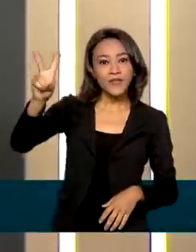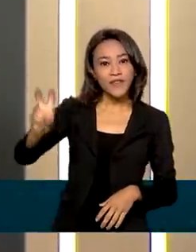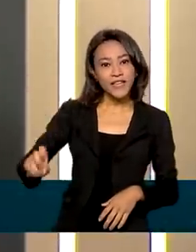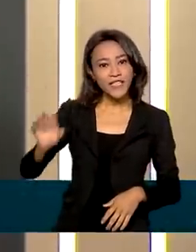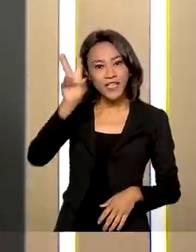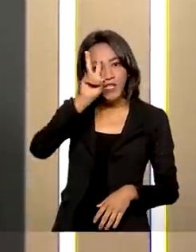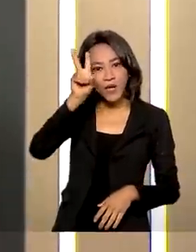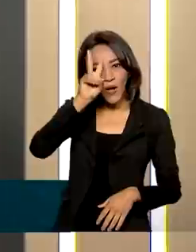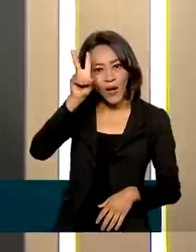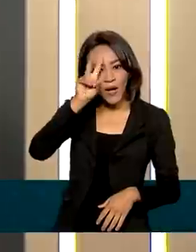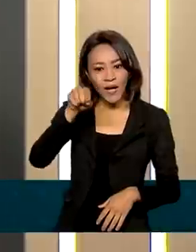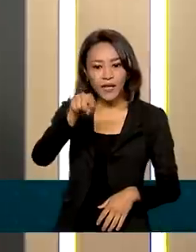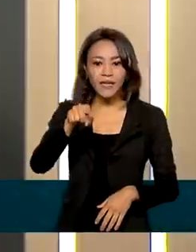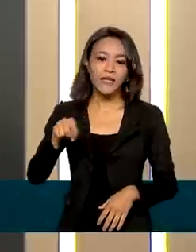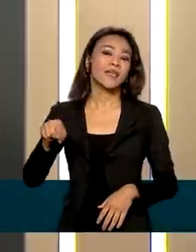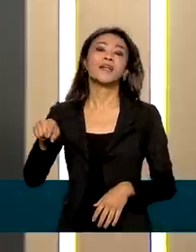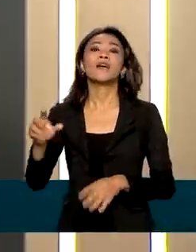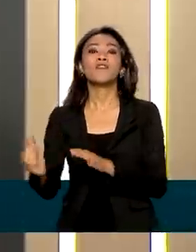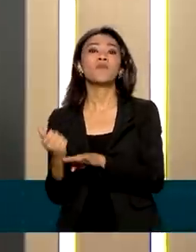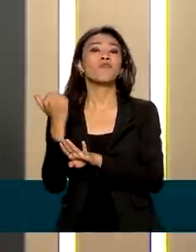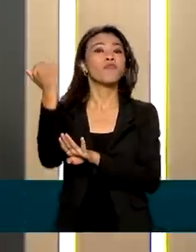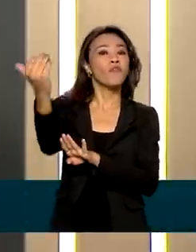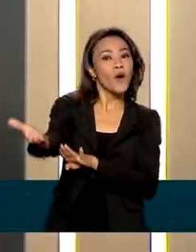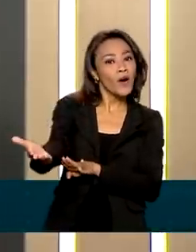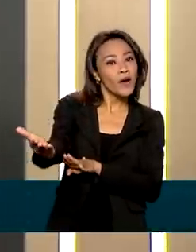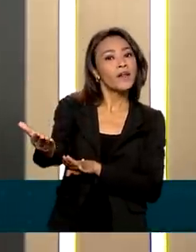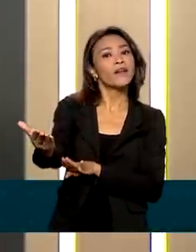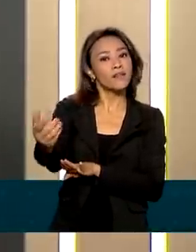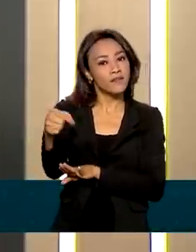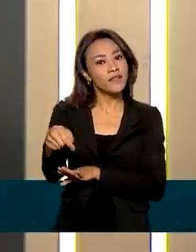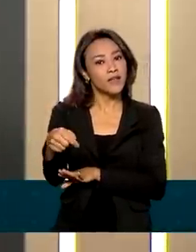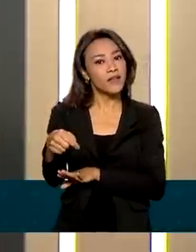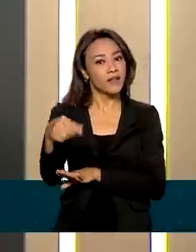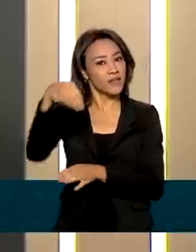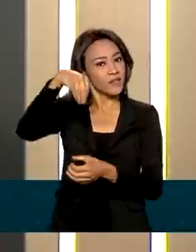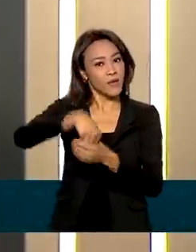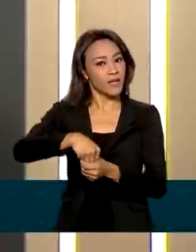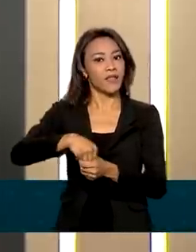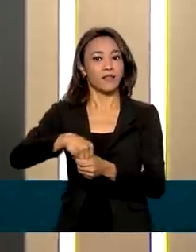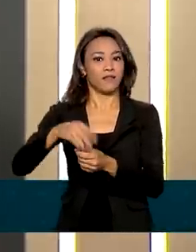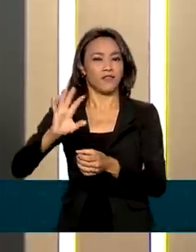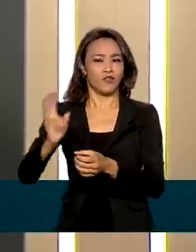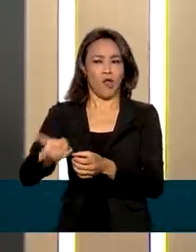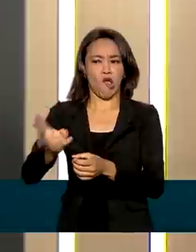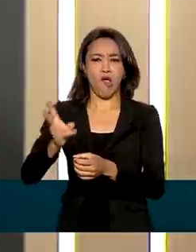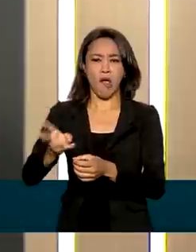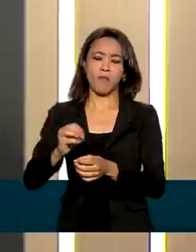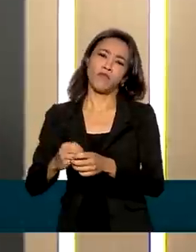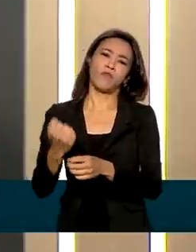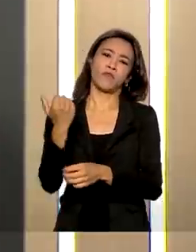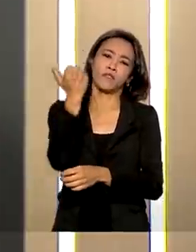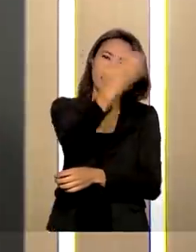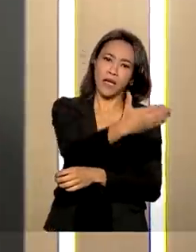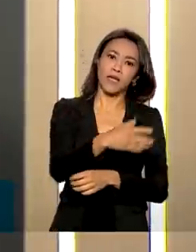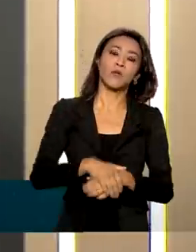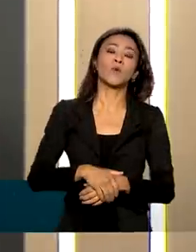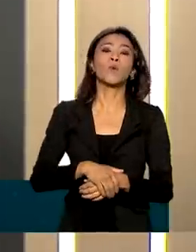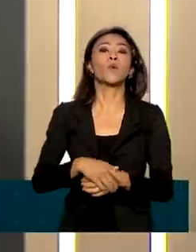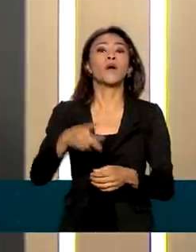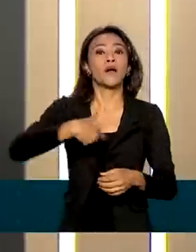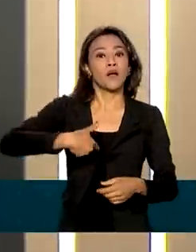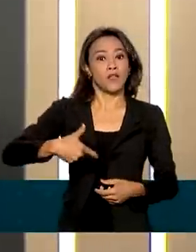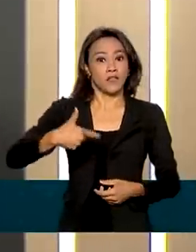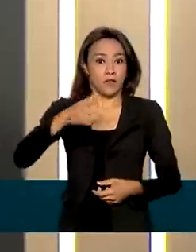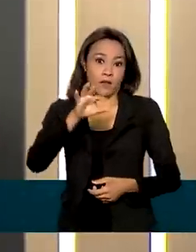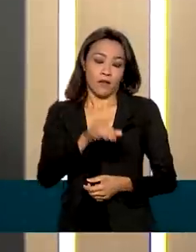tirou a Voz do Brasil de dentro do estúdio e fomos fazer uma externa, como a gente fala, né? A primeira foi em 38, com Getúlio Vargas, e aí